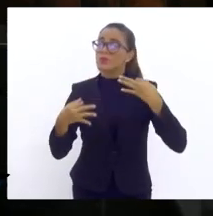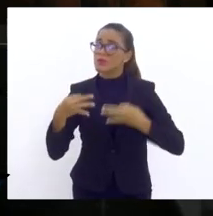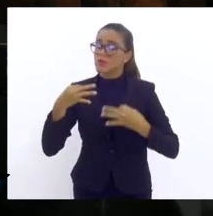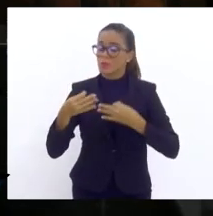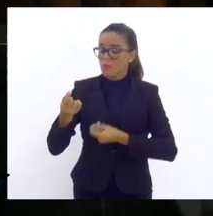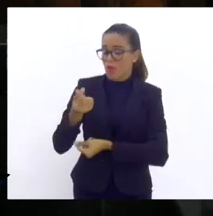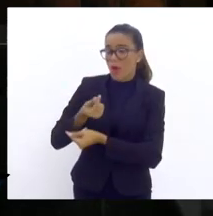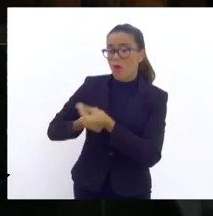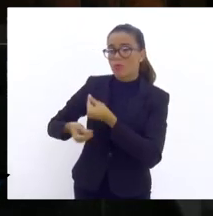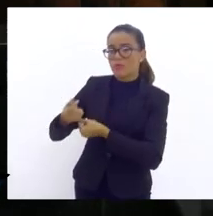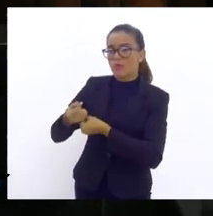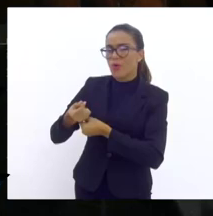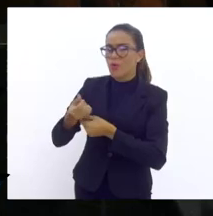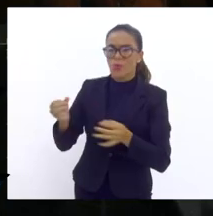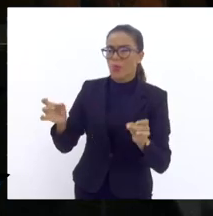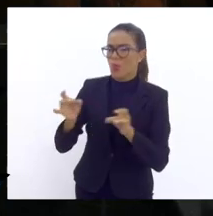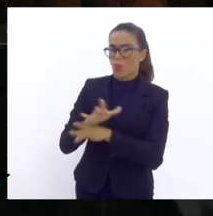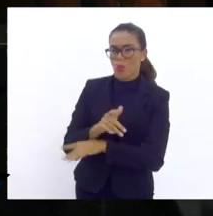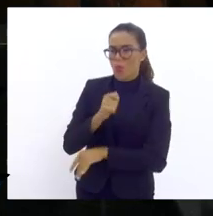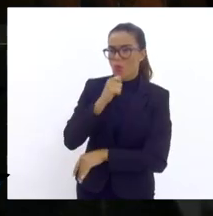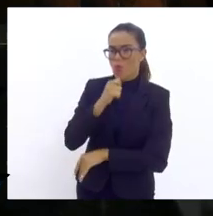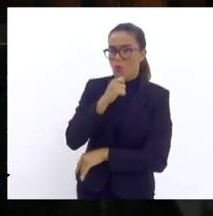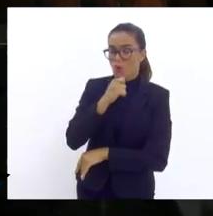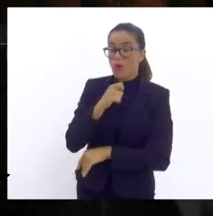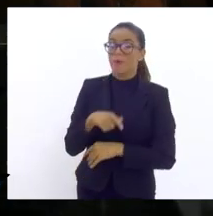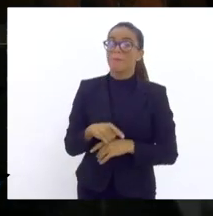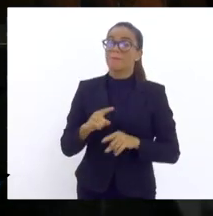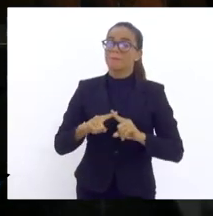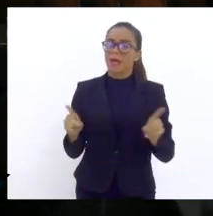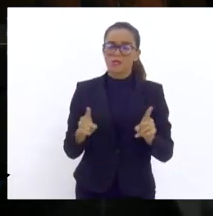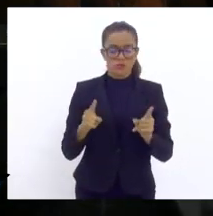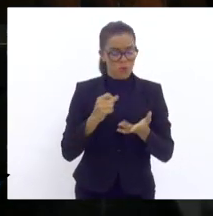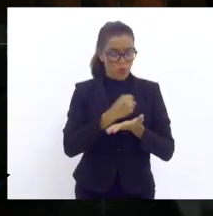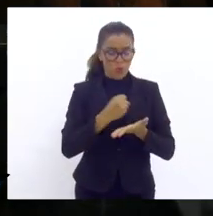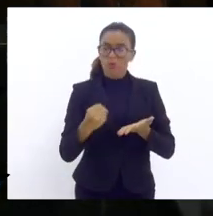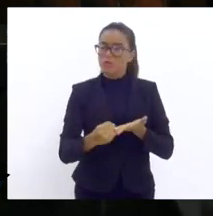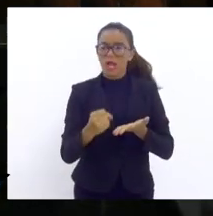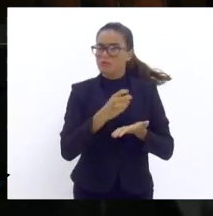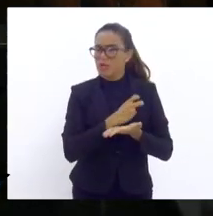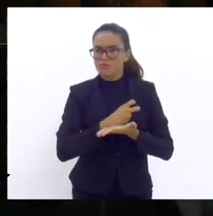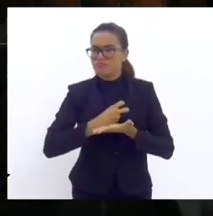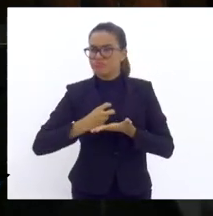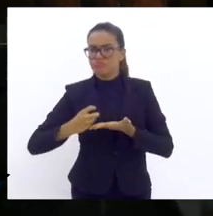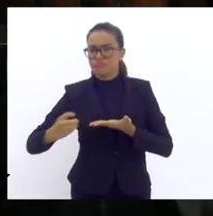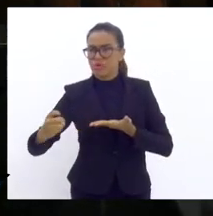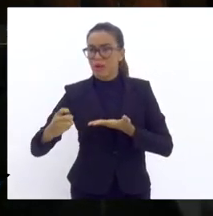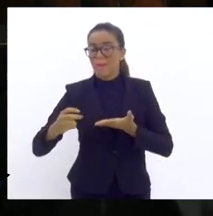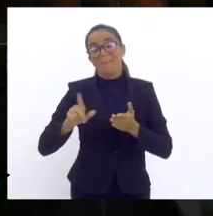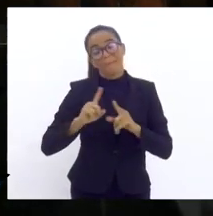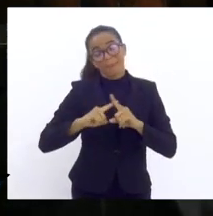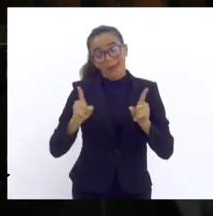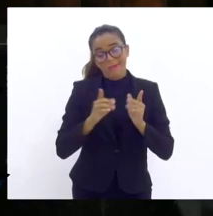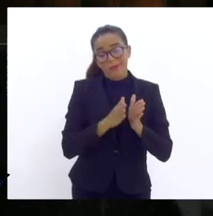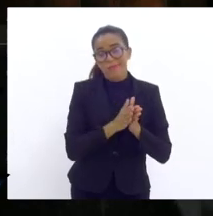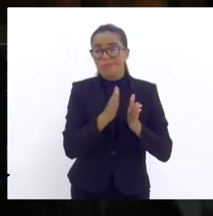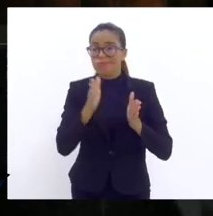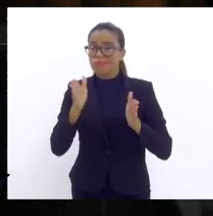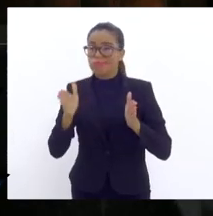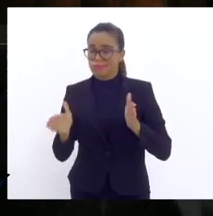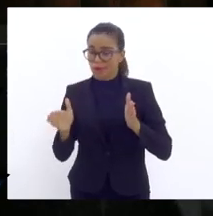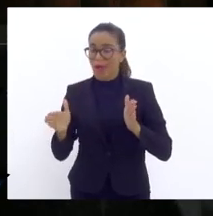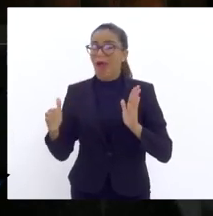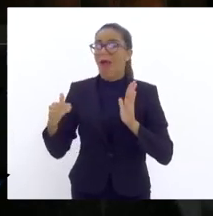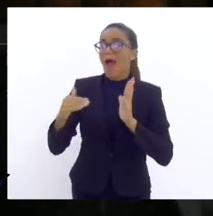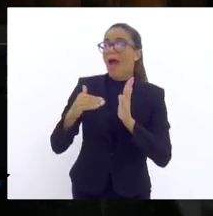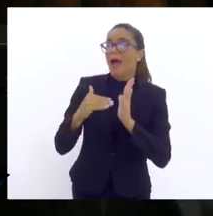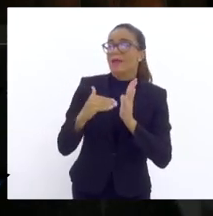análise. Mas, a rigor, esse contrato já acabou e foi prorrogado até o final do